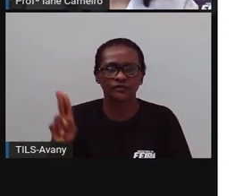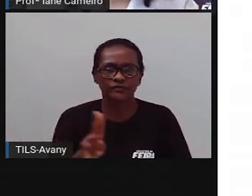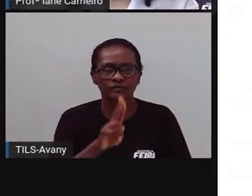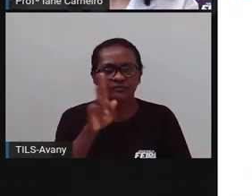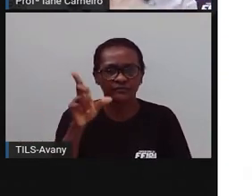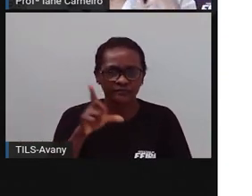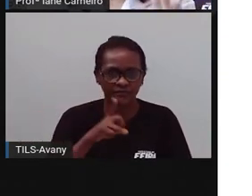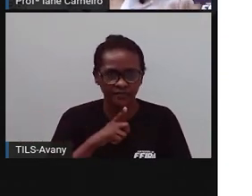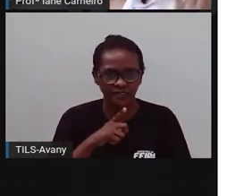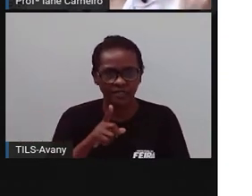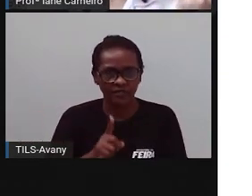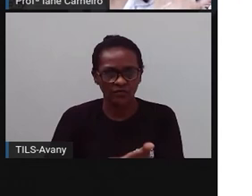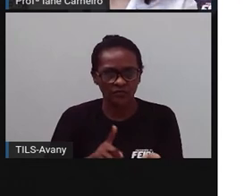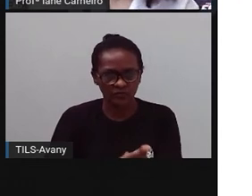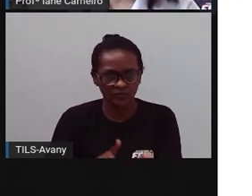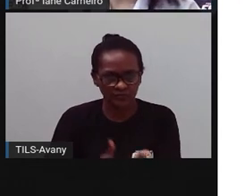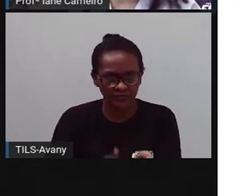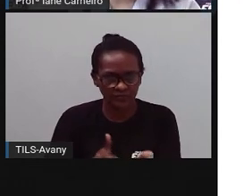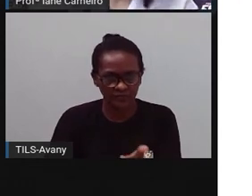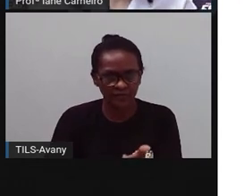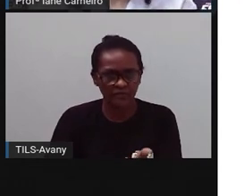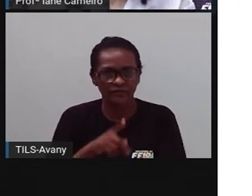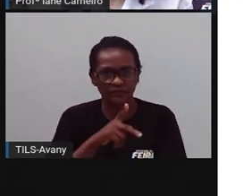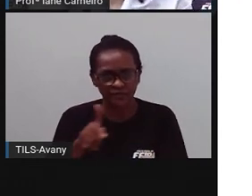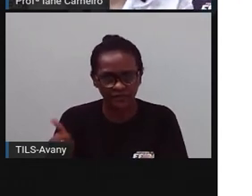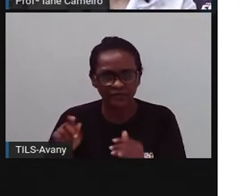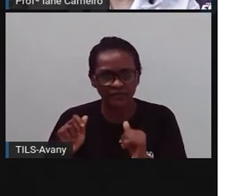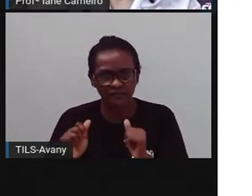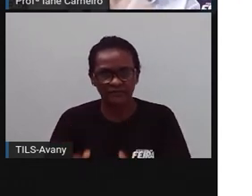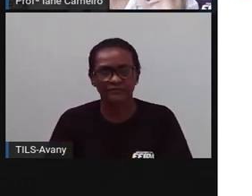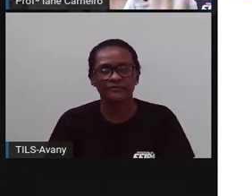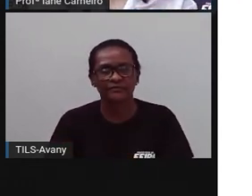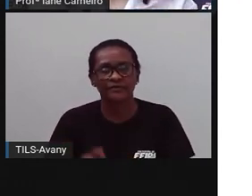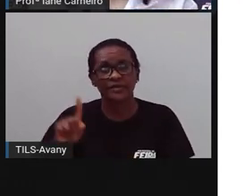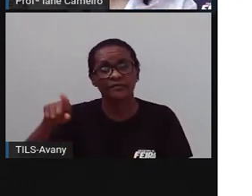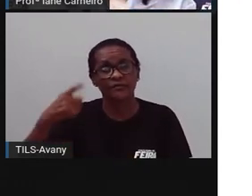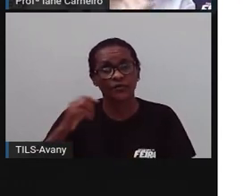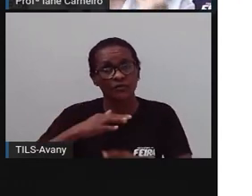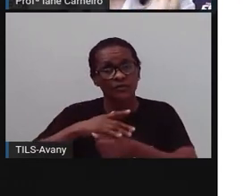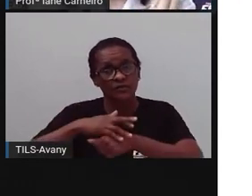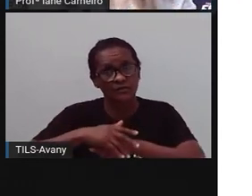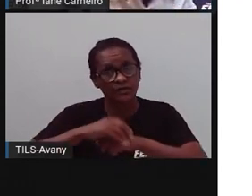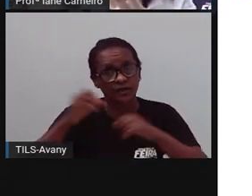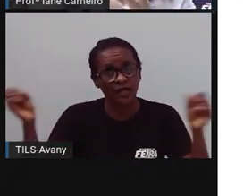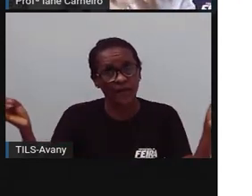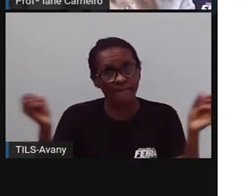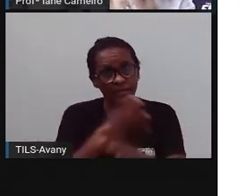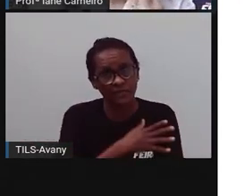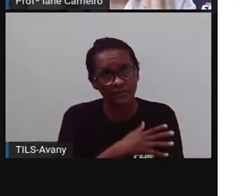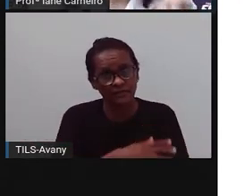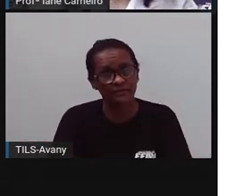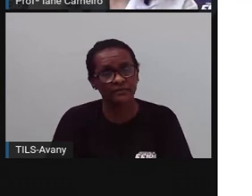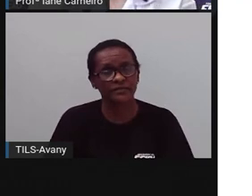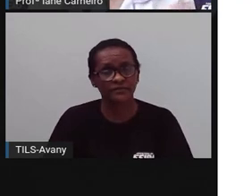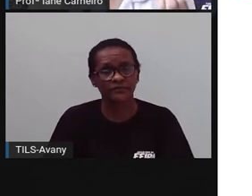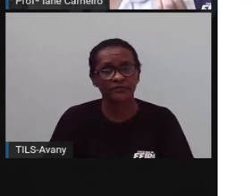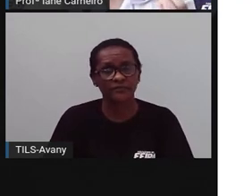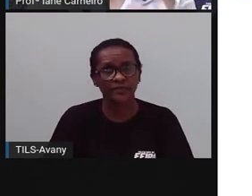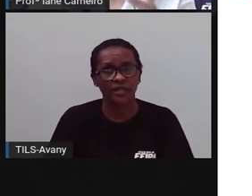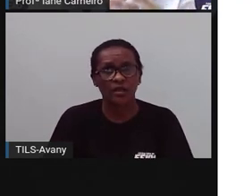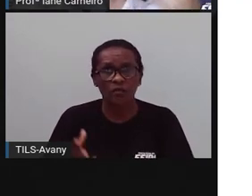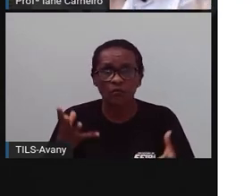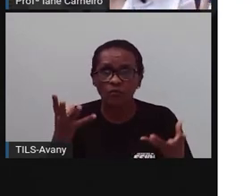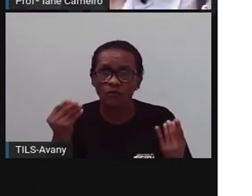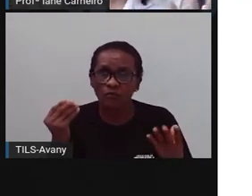escolas também podem agendar quando voltar, né? Dessa pandemia. Podem agendar ir lá. Tem uma exposição lindíssima de